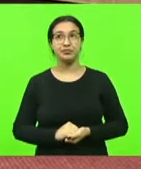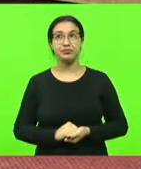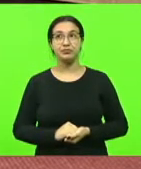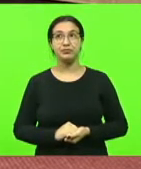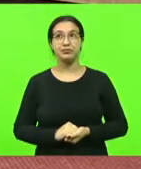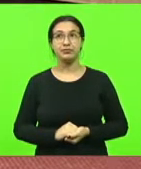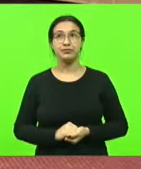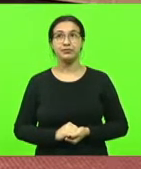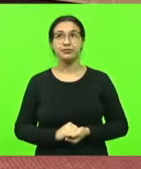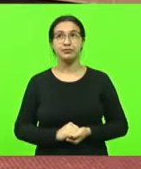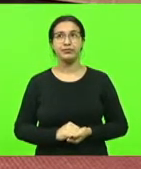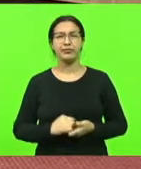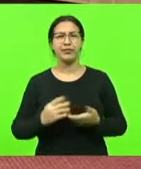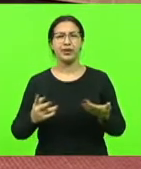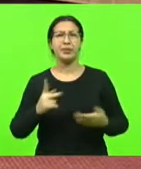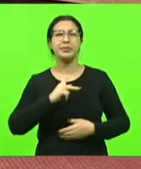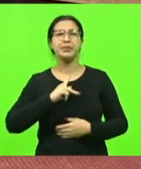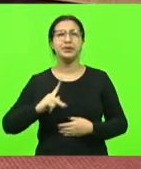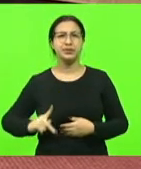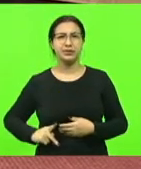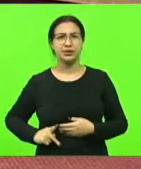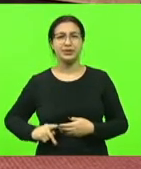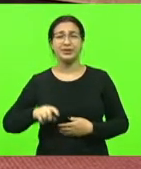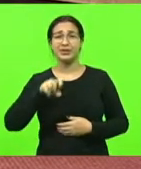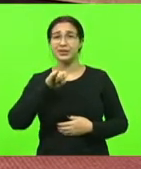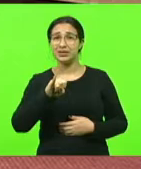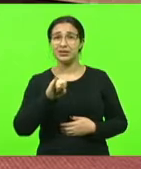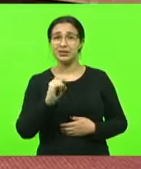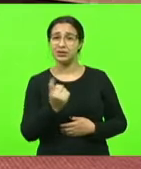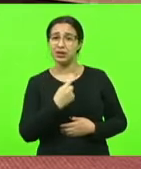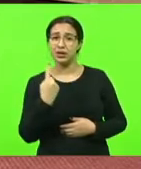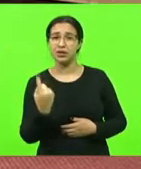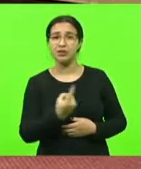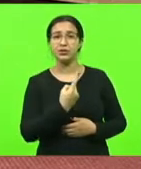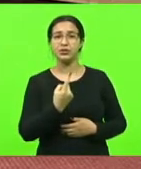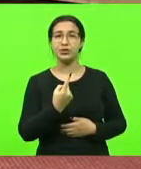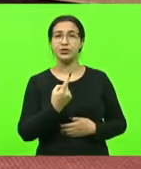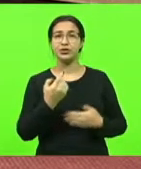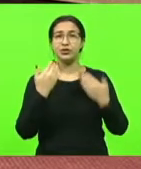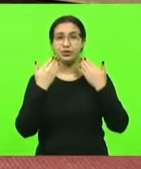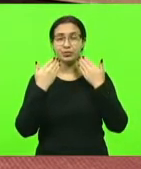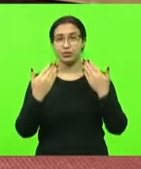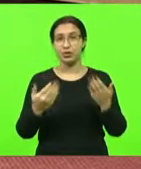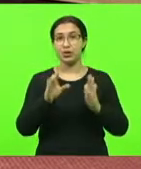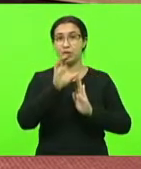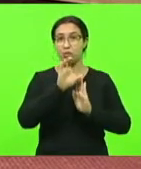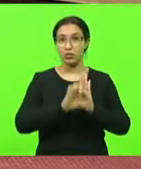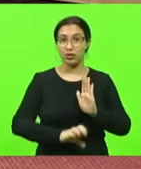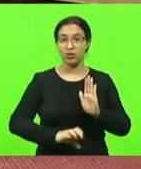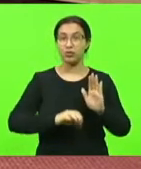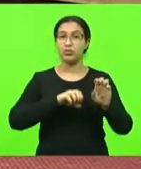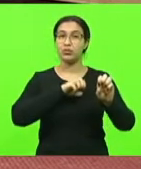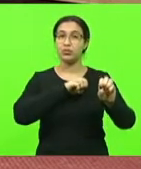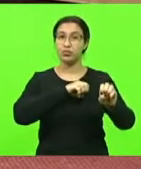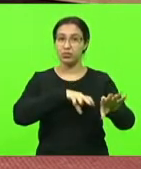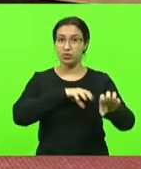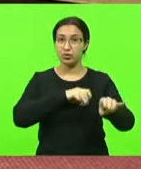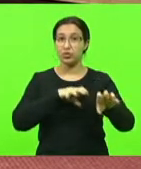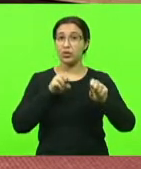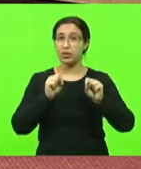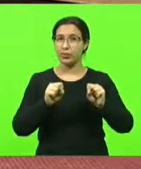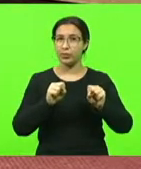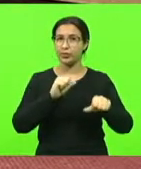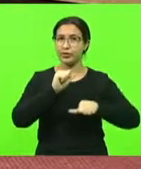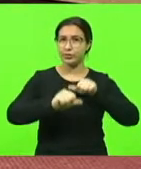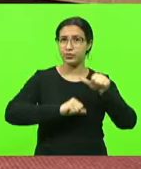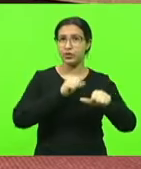Olha, presidente, se a gente puder mexer em currículo escolar, então eu quero incluir educação moral e cívica